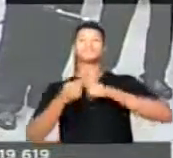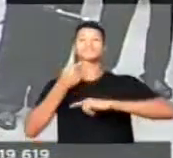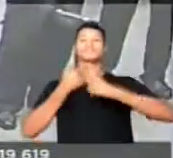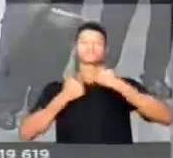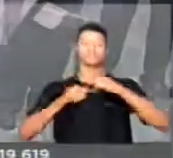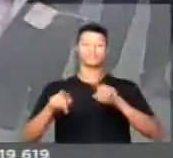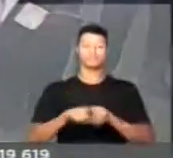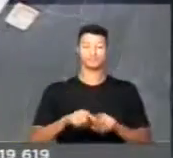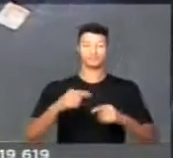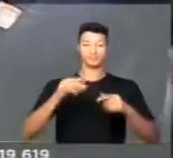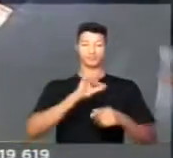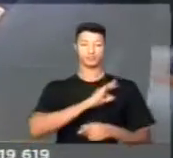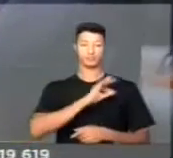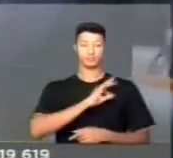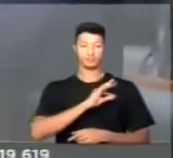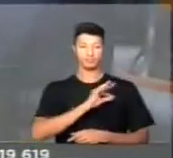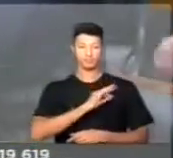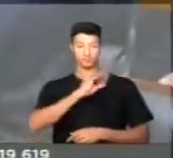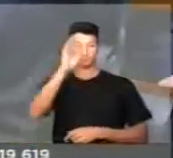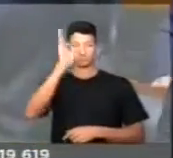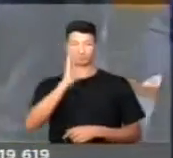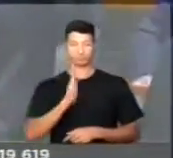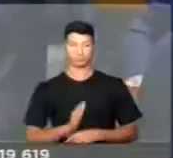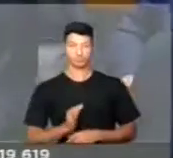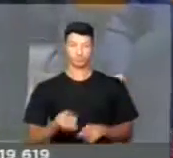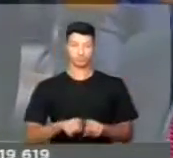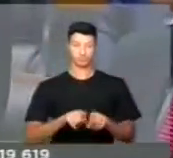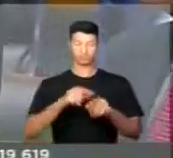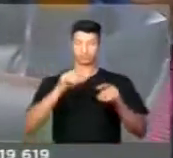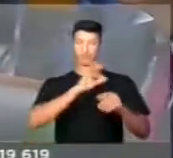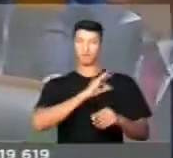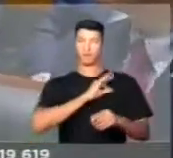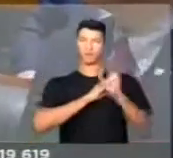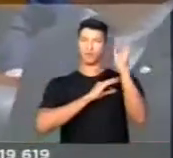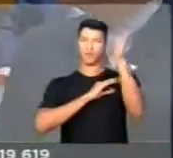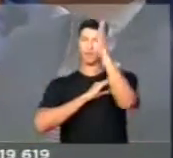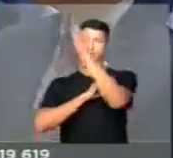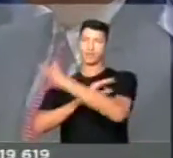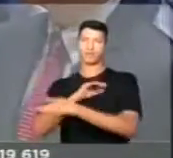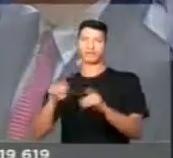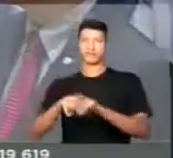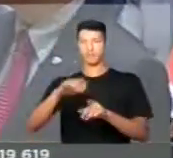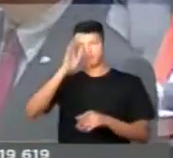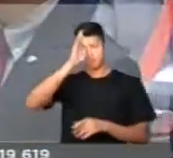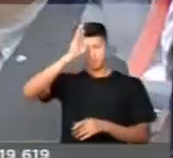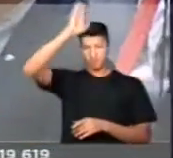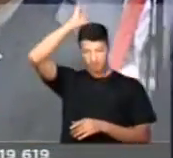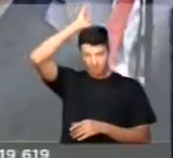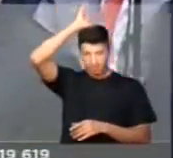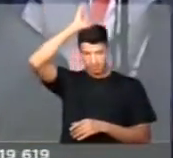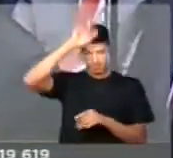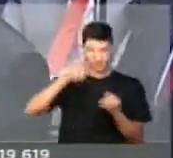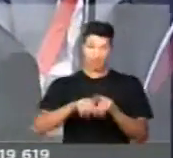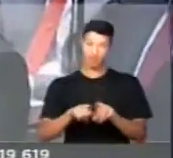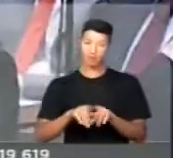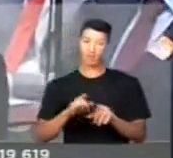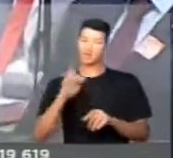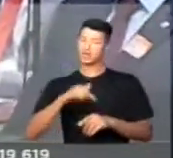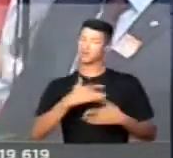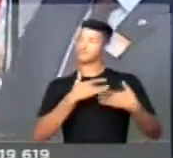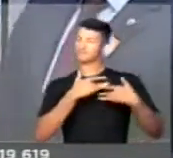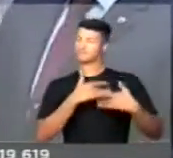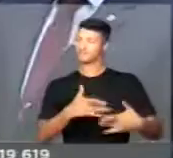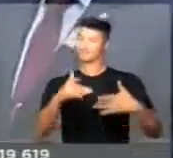da polícia no Brasil, das polícias militares, dos corpos de bombeiros, e é uma